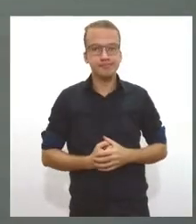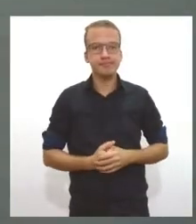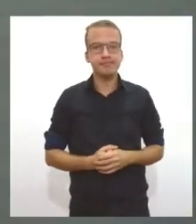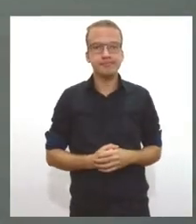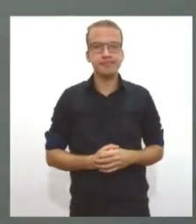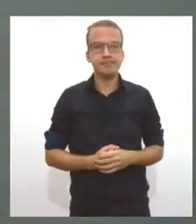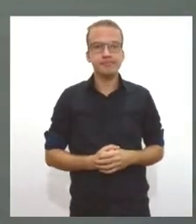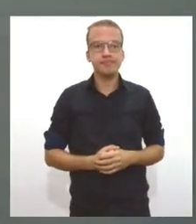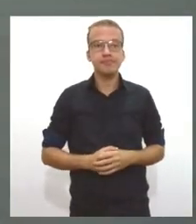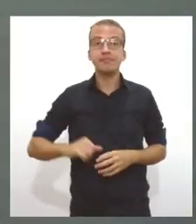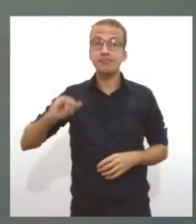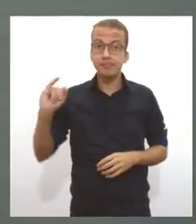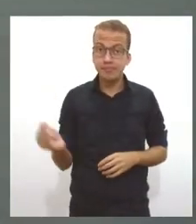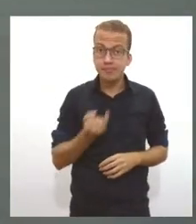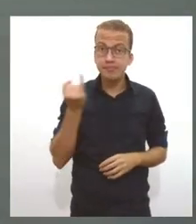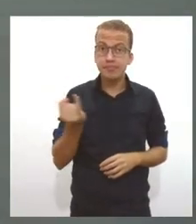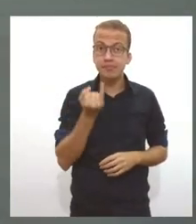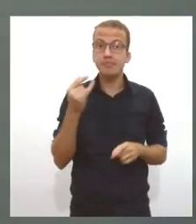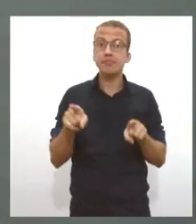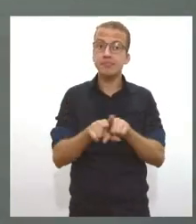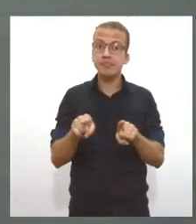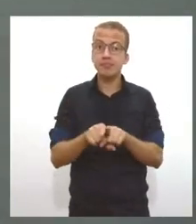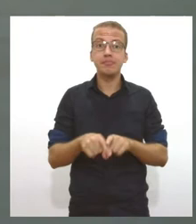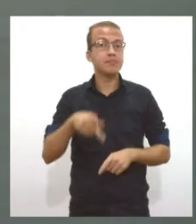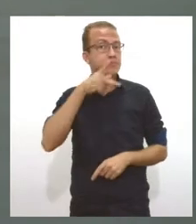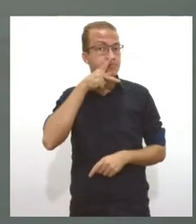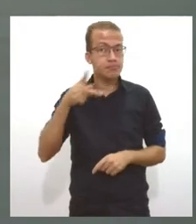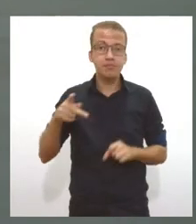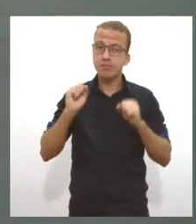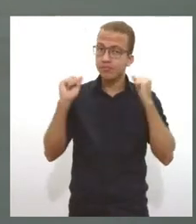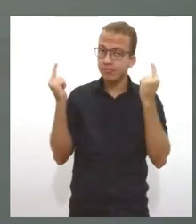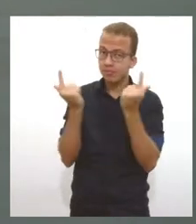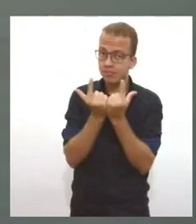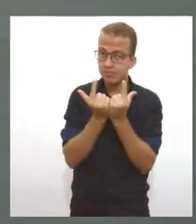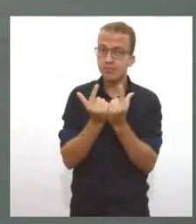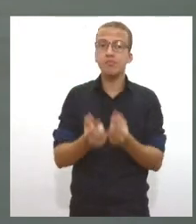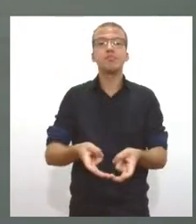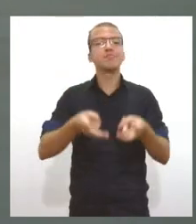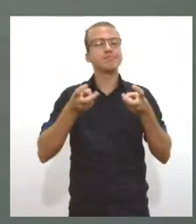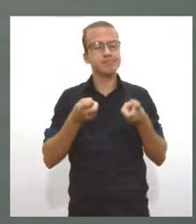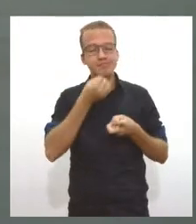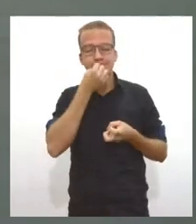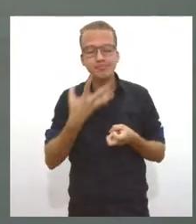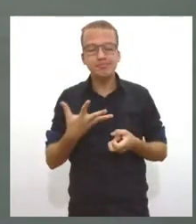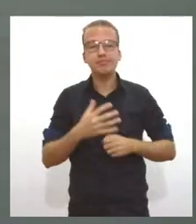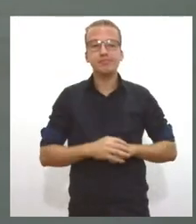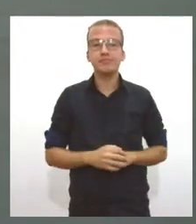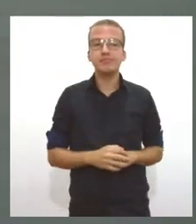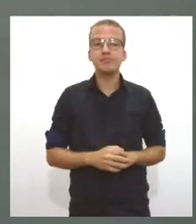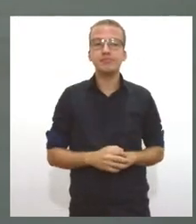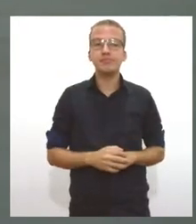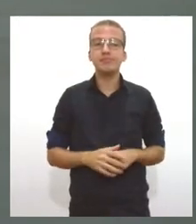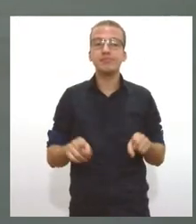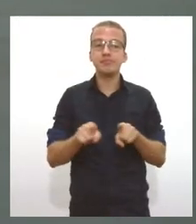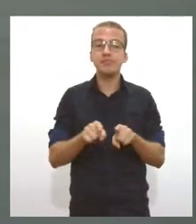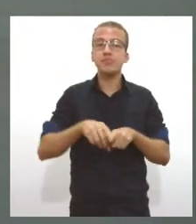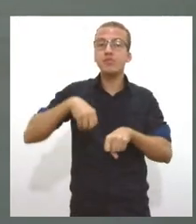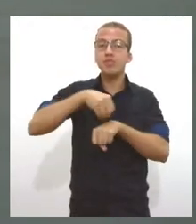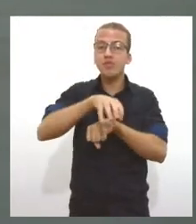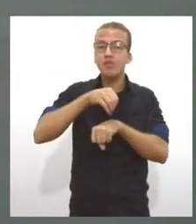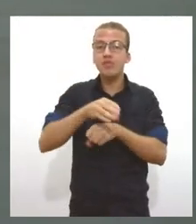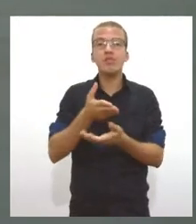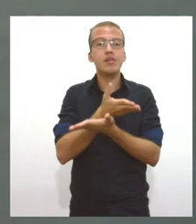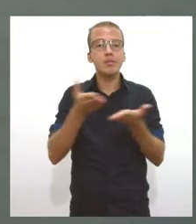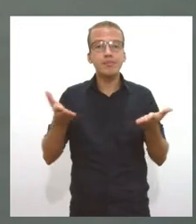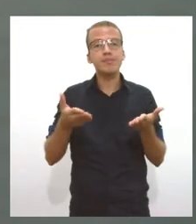Importante essa abertura e o presidente da Assembleia Legislativa recebê-la. E olha só, vamos com mais informação aqui para vocês da TV